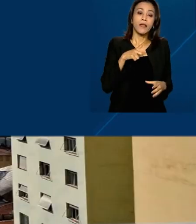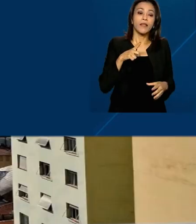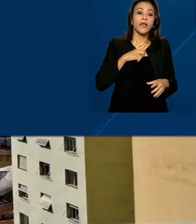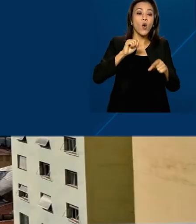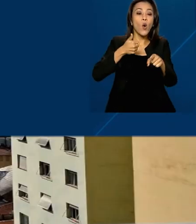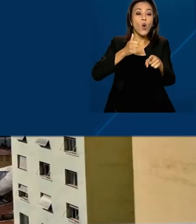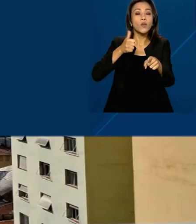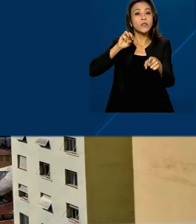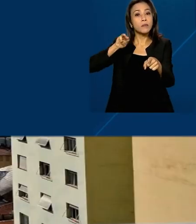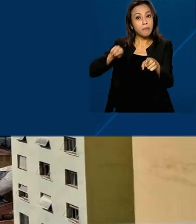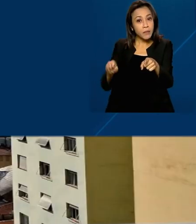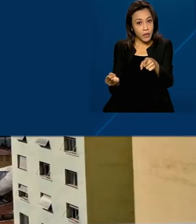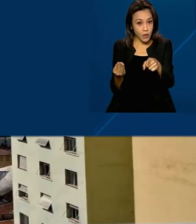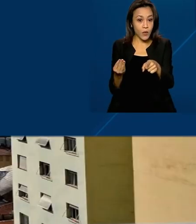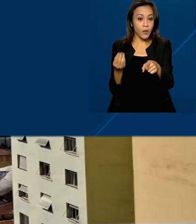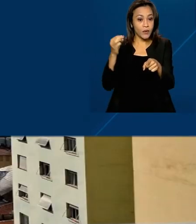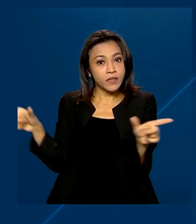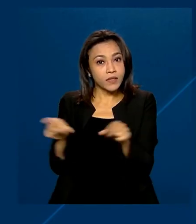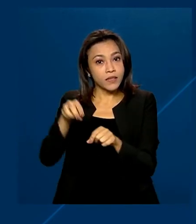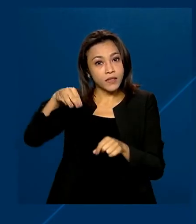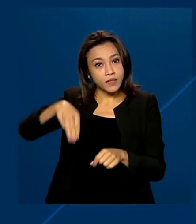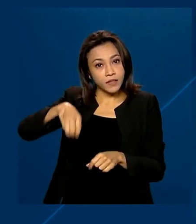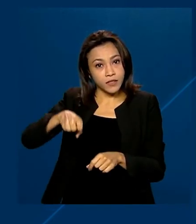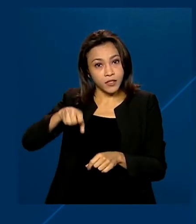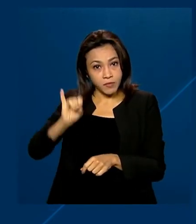Abertura de empresas tem prazo menor.